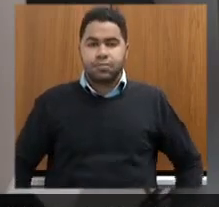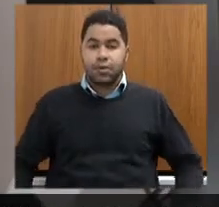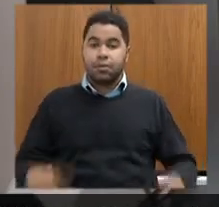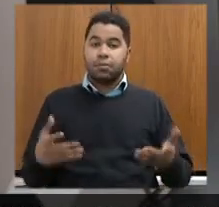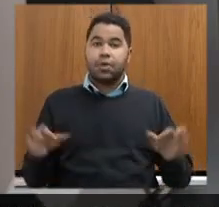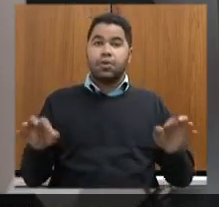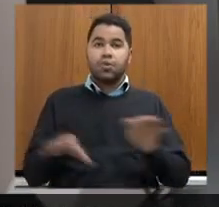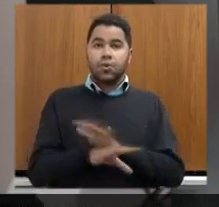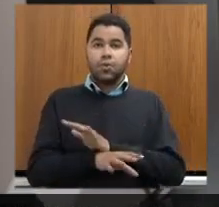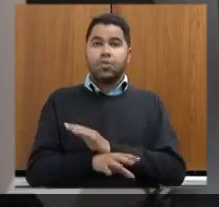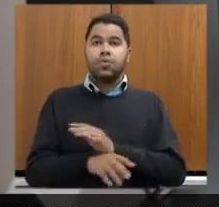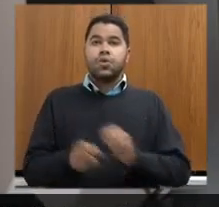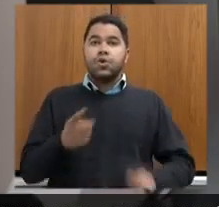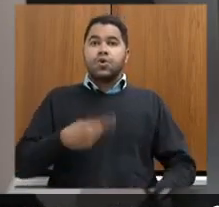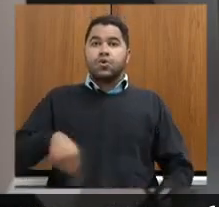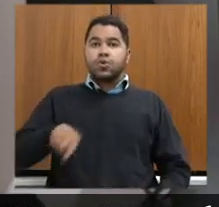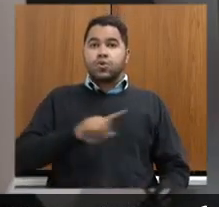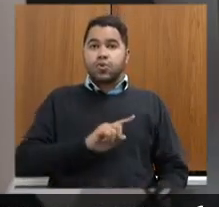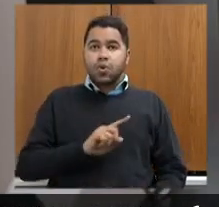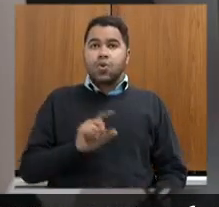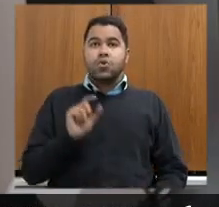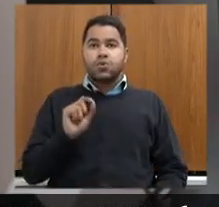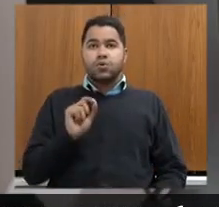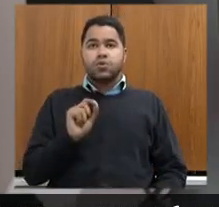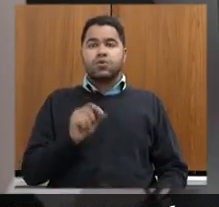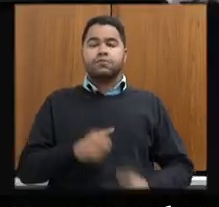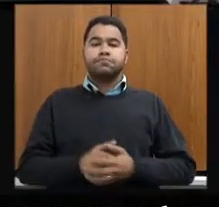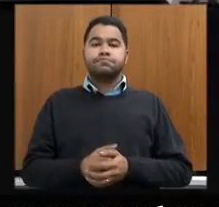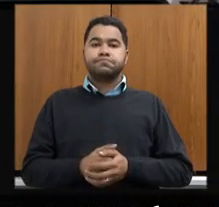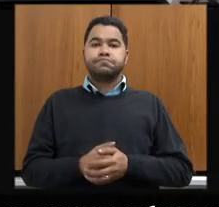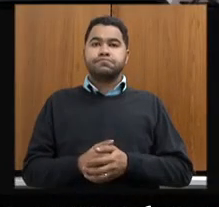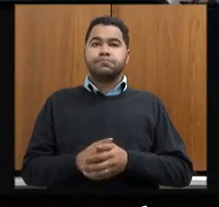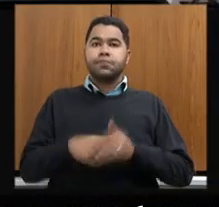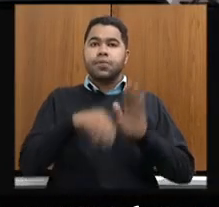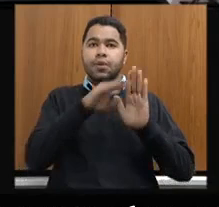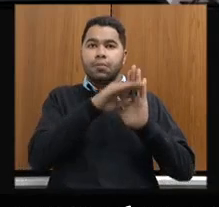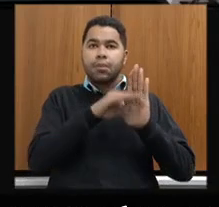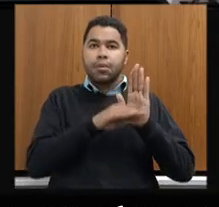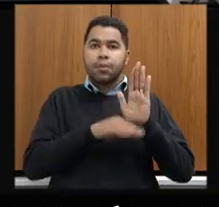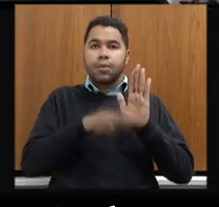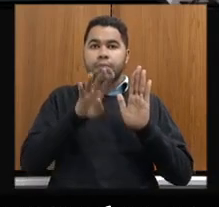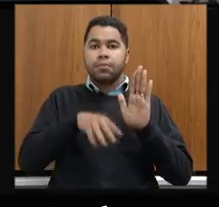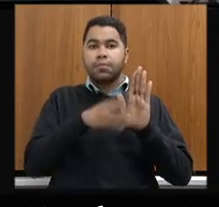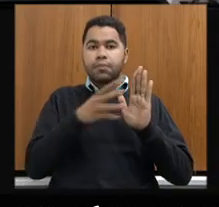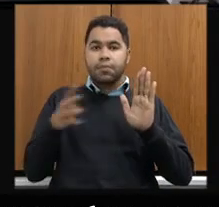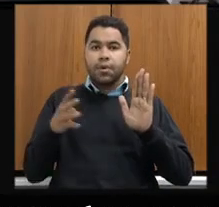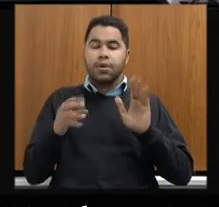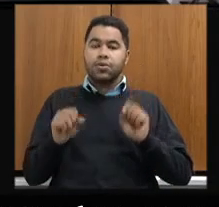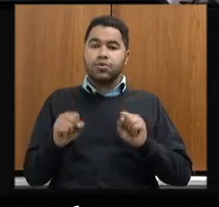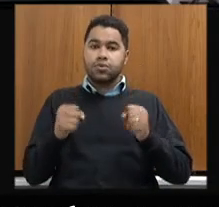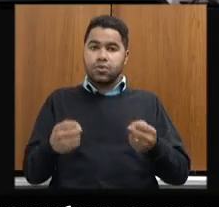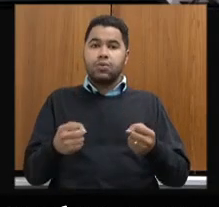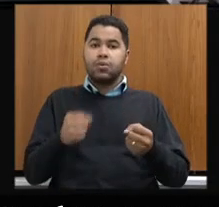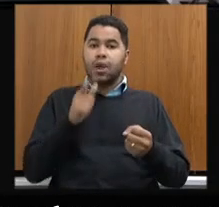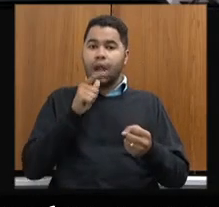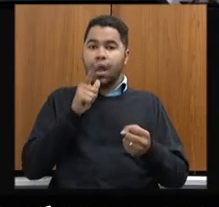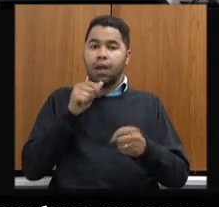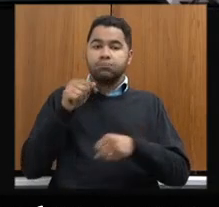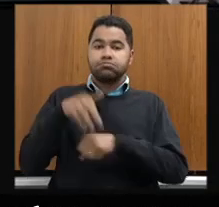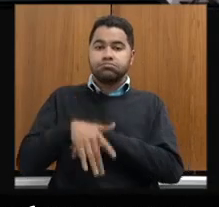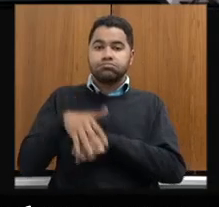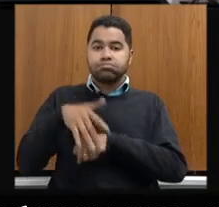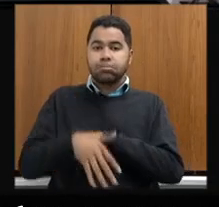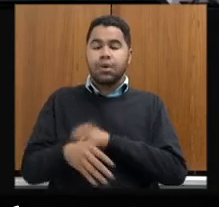hídricos, nós estamos elaborando o plano estadual de segurança hídrica com o objetivo de